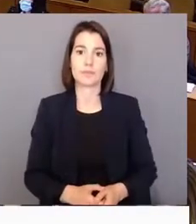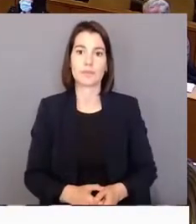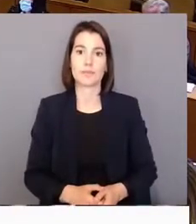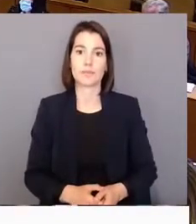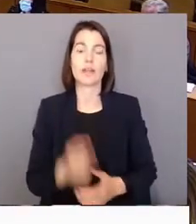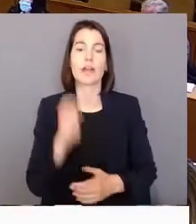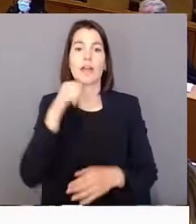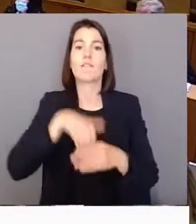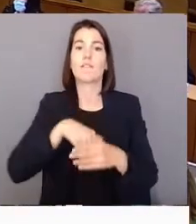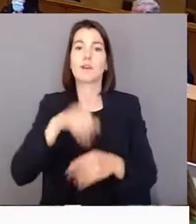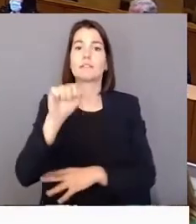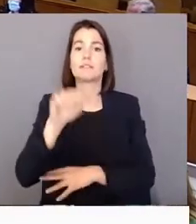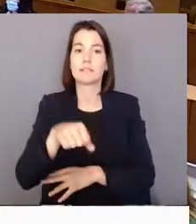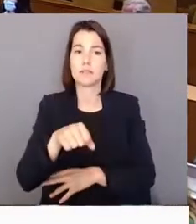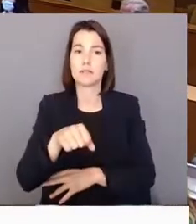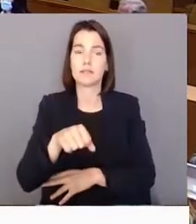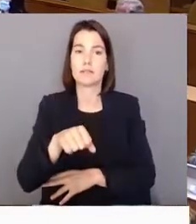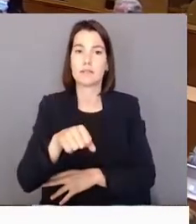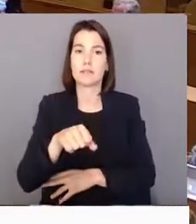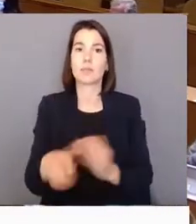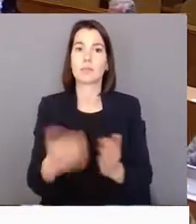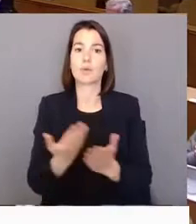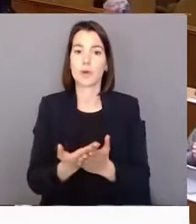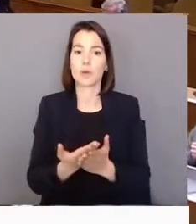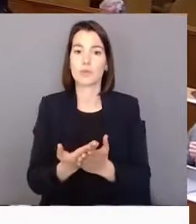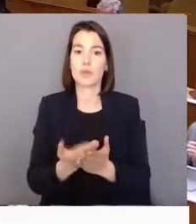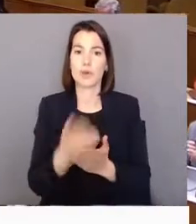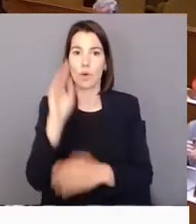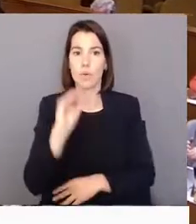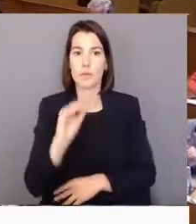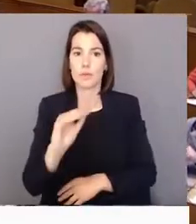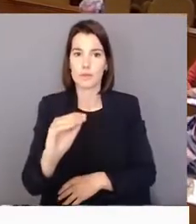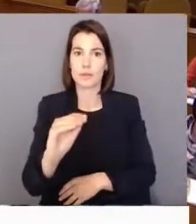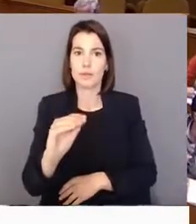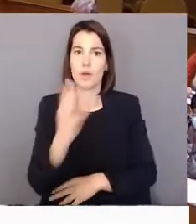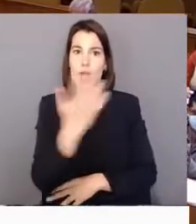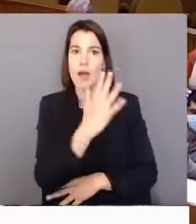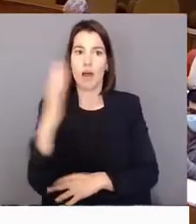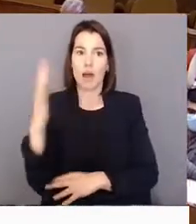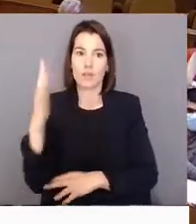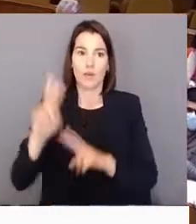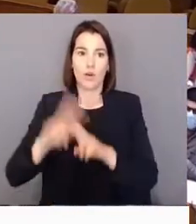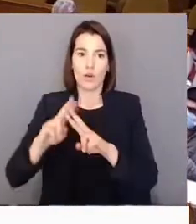favor desta proposta de recomendação Arvoredo Municipal?